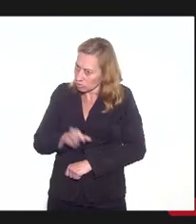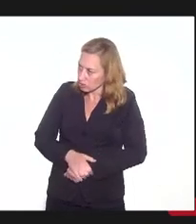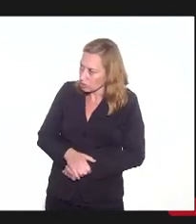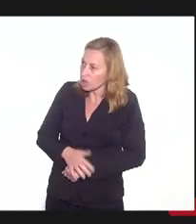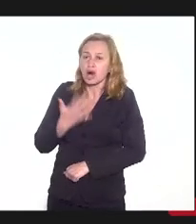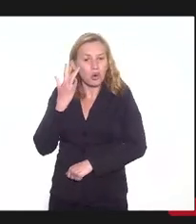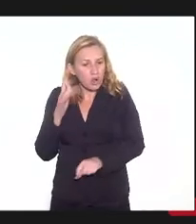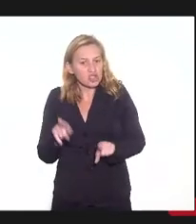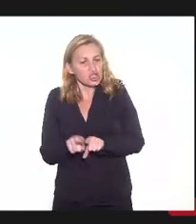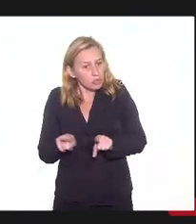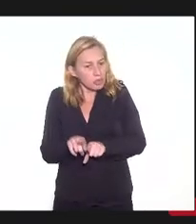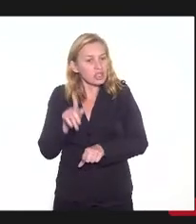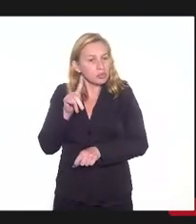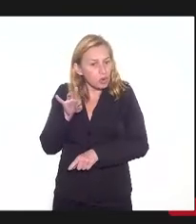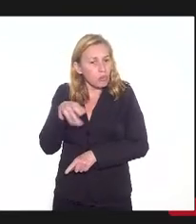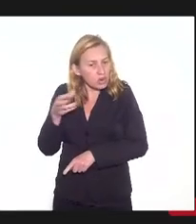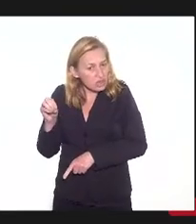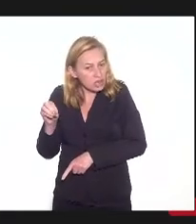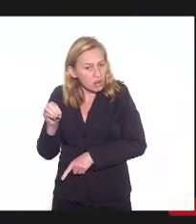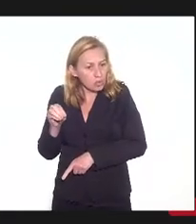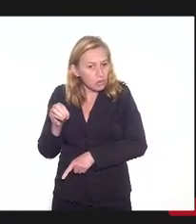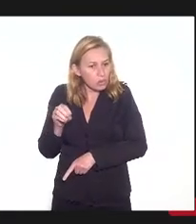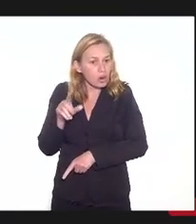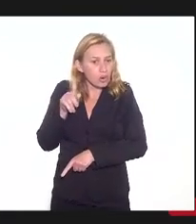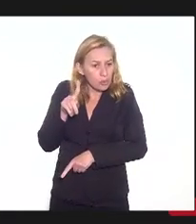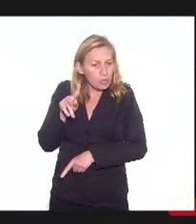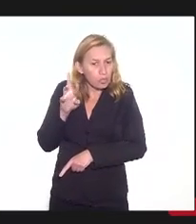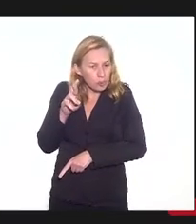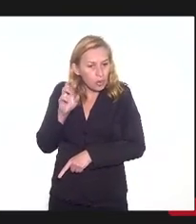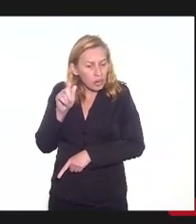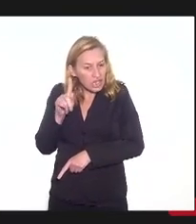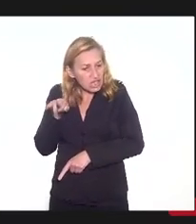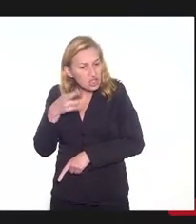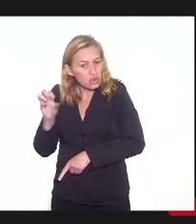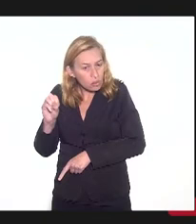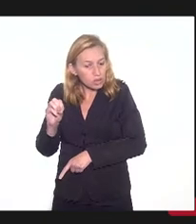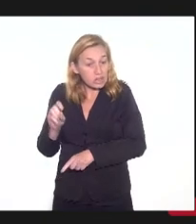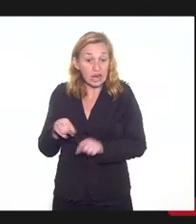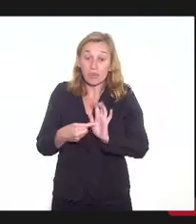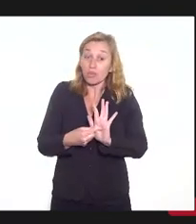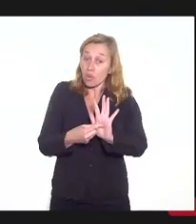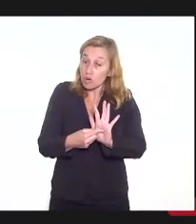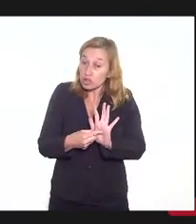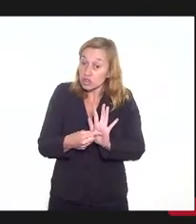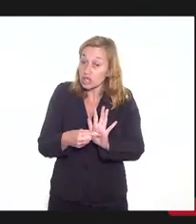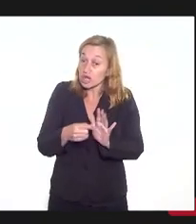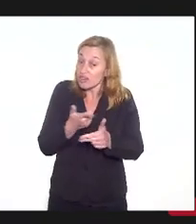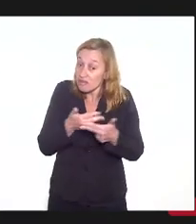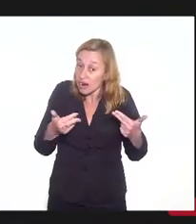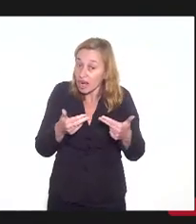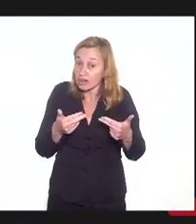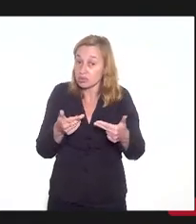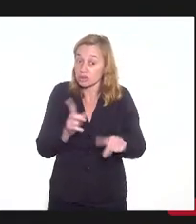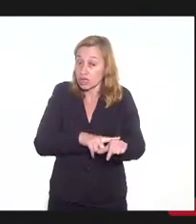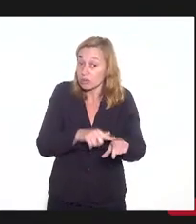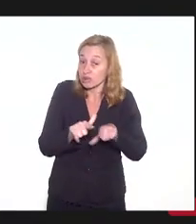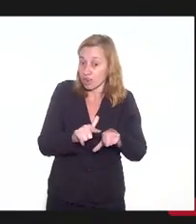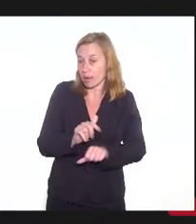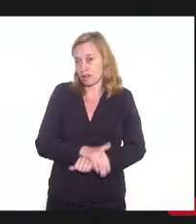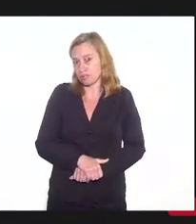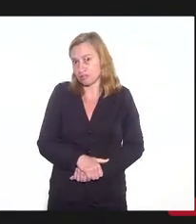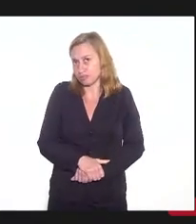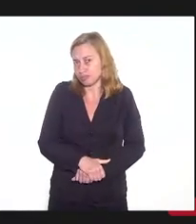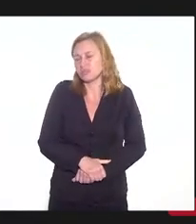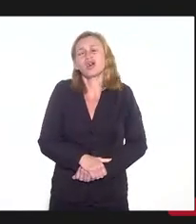eu acho que também a promoção é as progressões, porque elas constam, elas constam em muitos planos de carros, elas